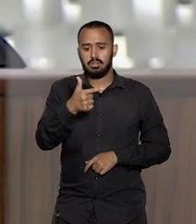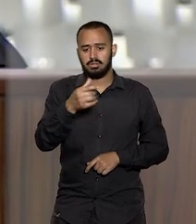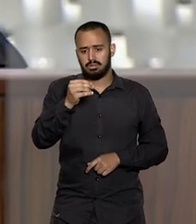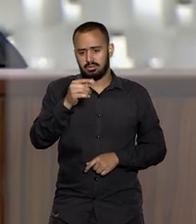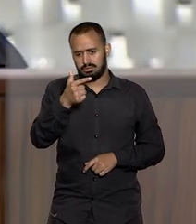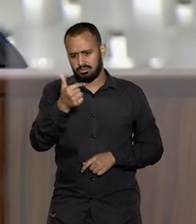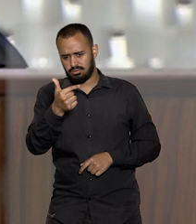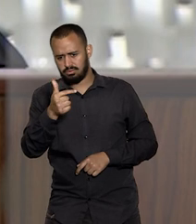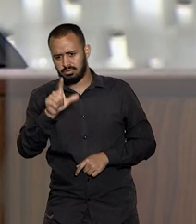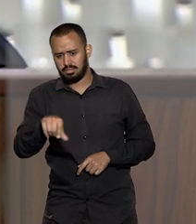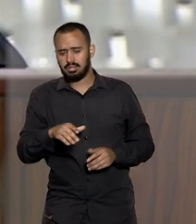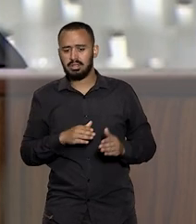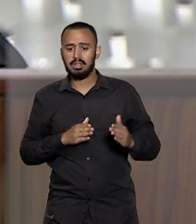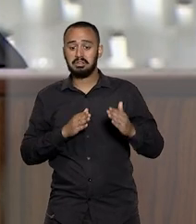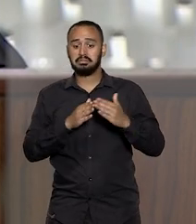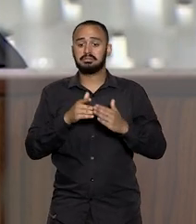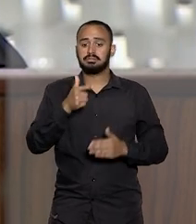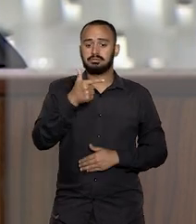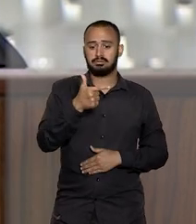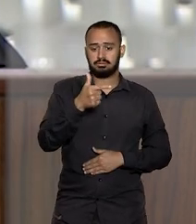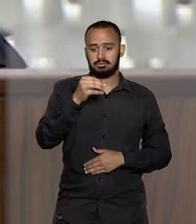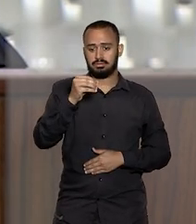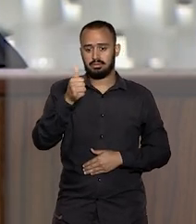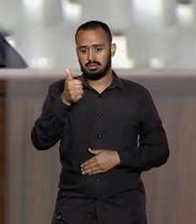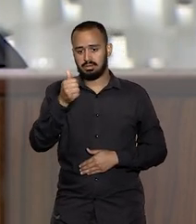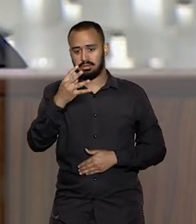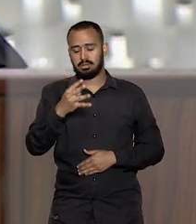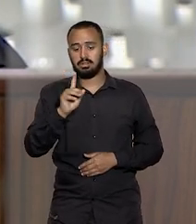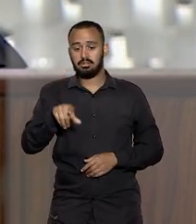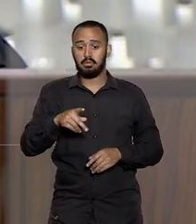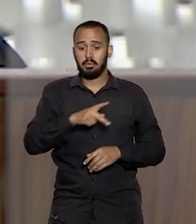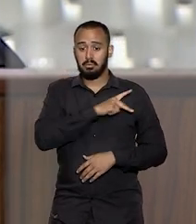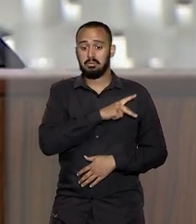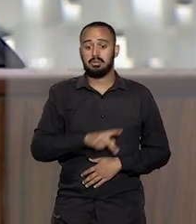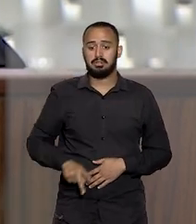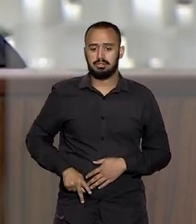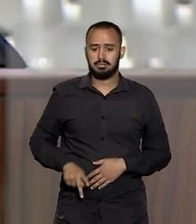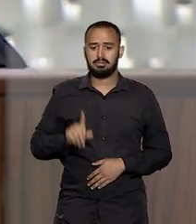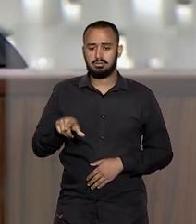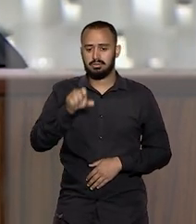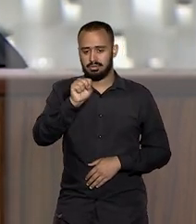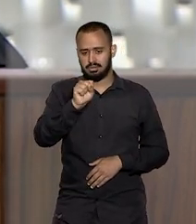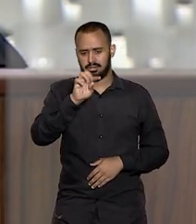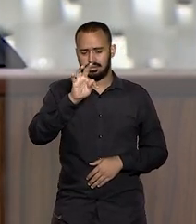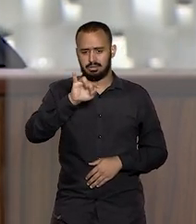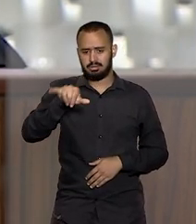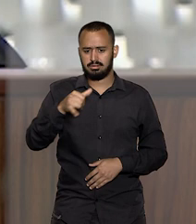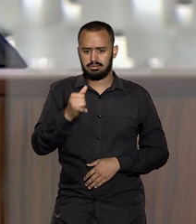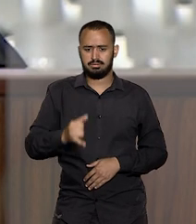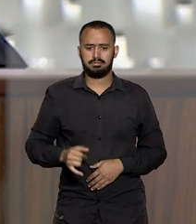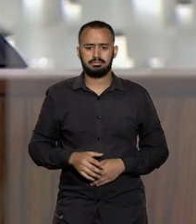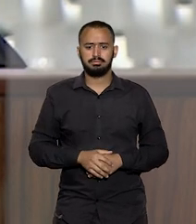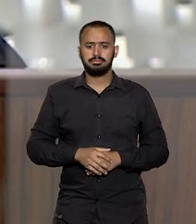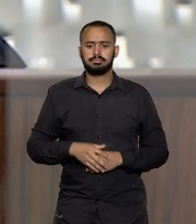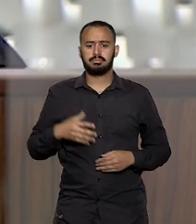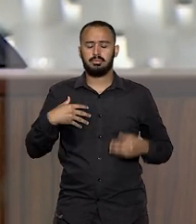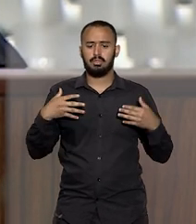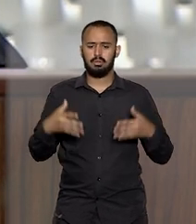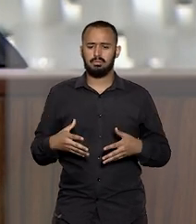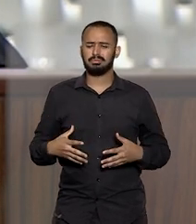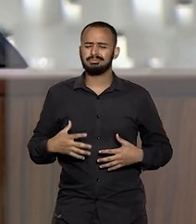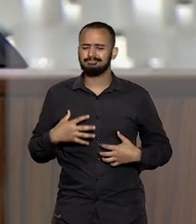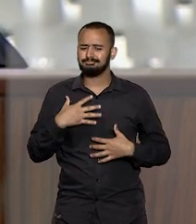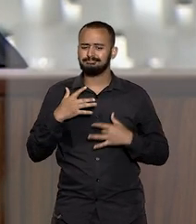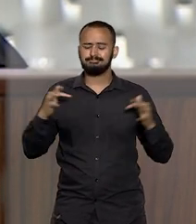a 2014, foi presidente do Superior Tribunal de Justiça. Que hoje assumo, orgulhoso,